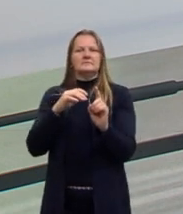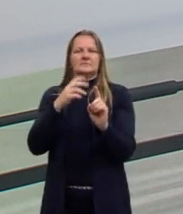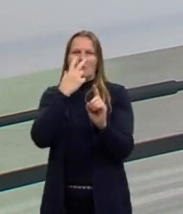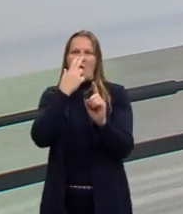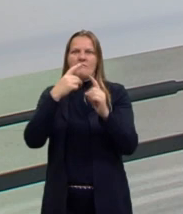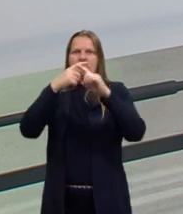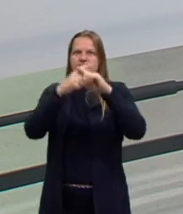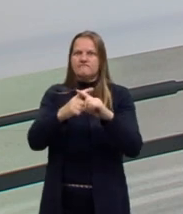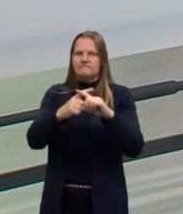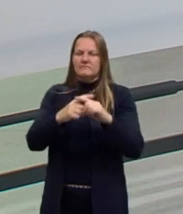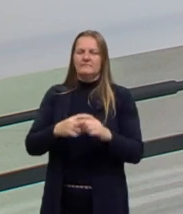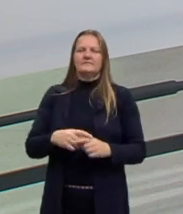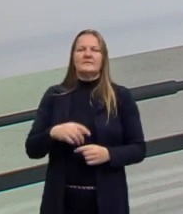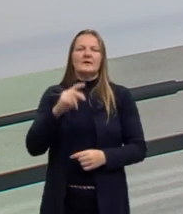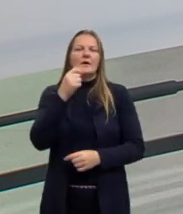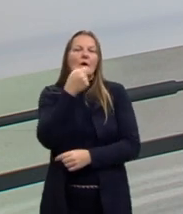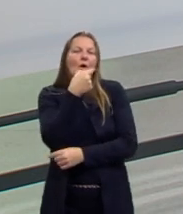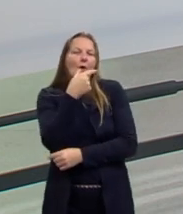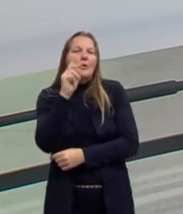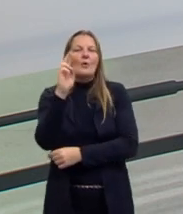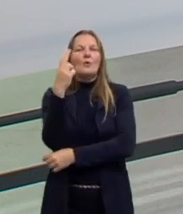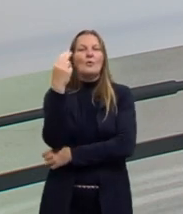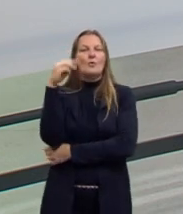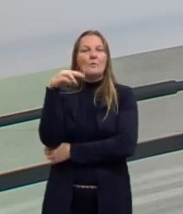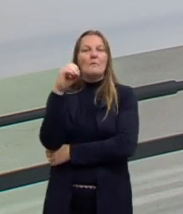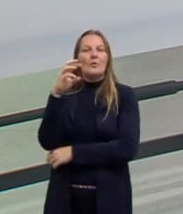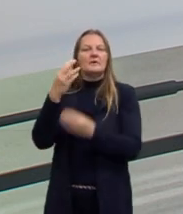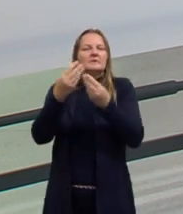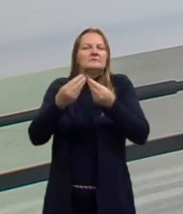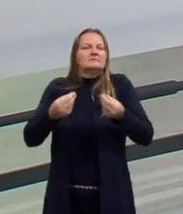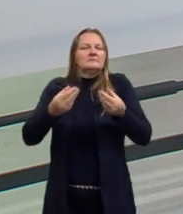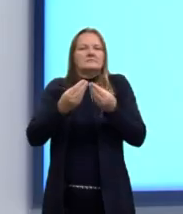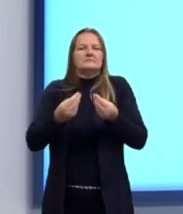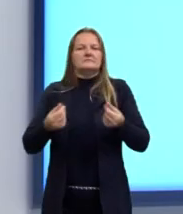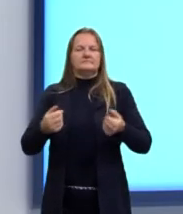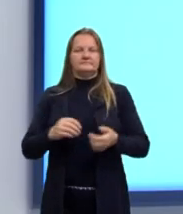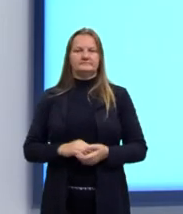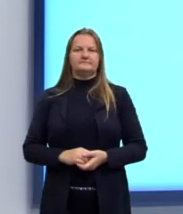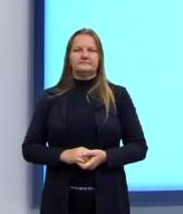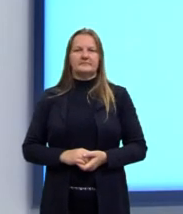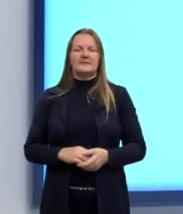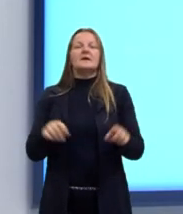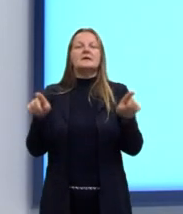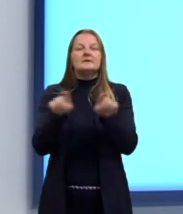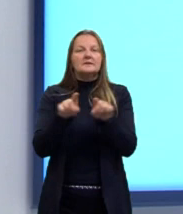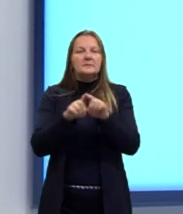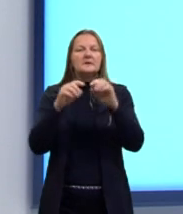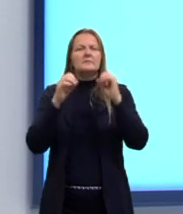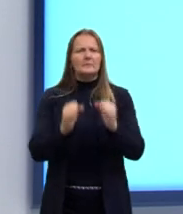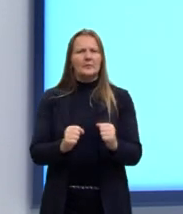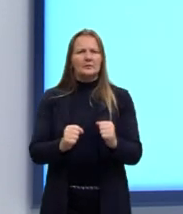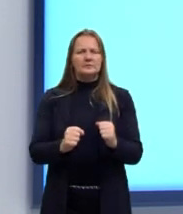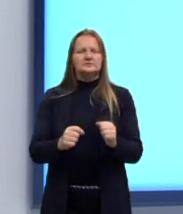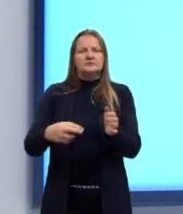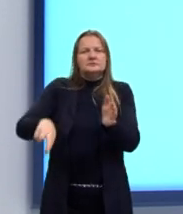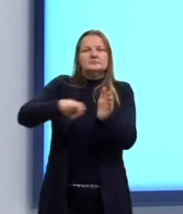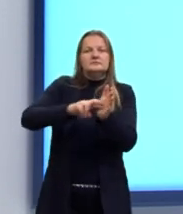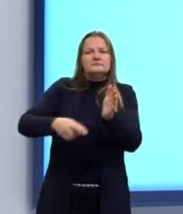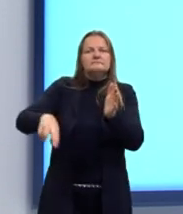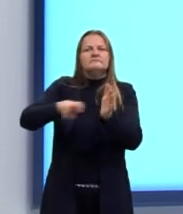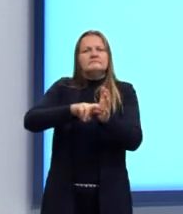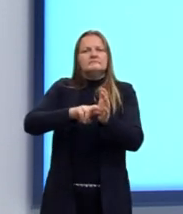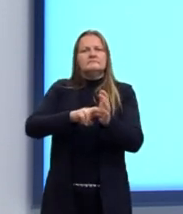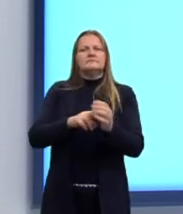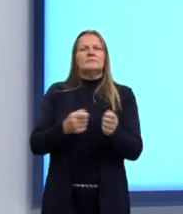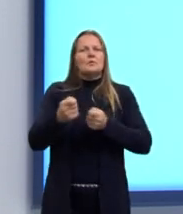frente. E o humor não necessariamente faz isso. A gente também pode reforçar um